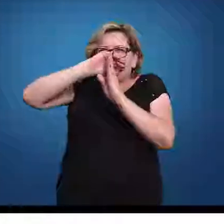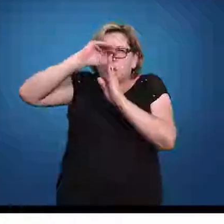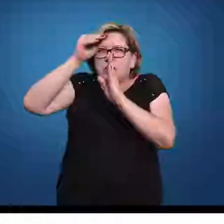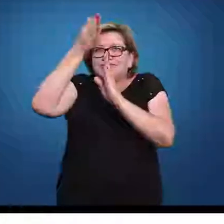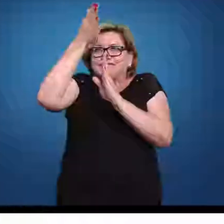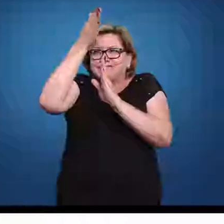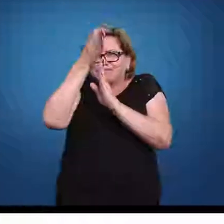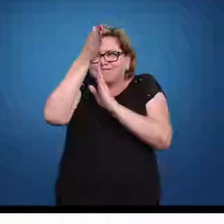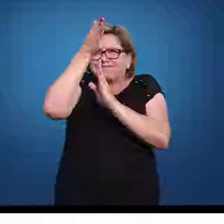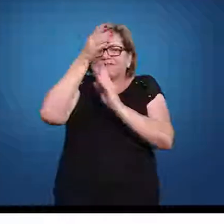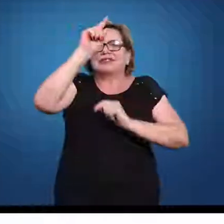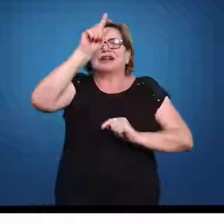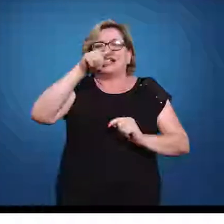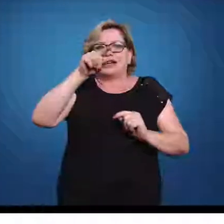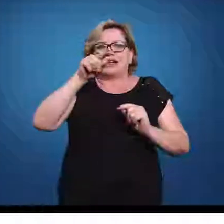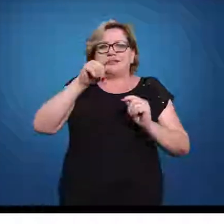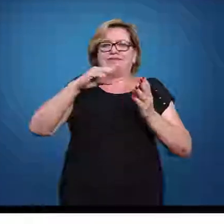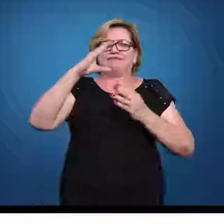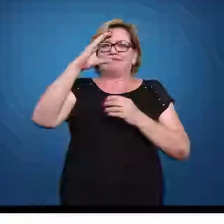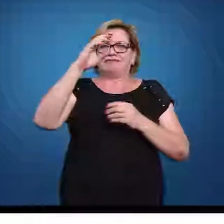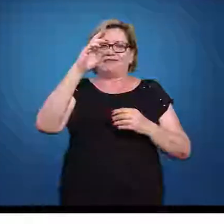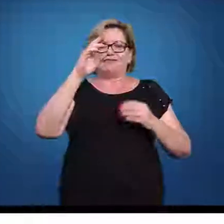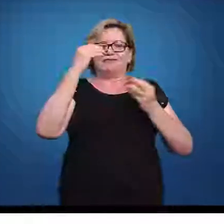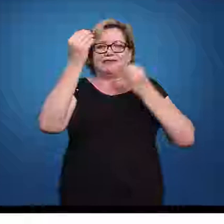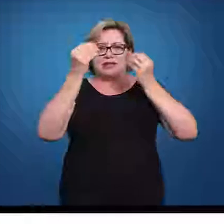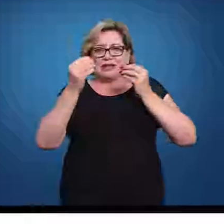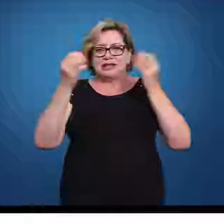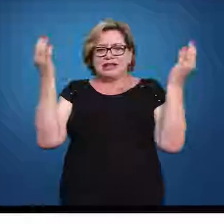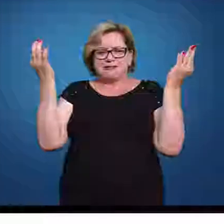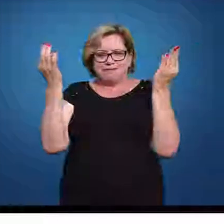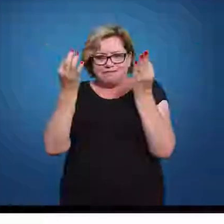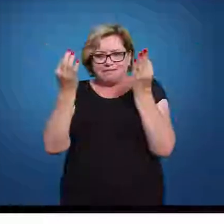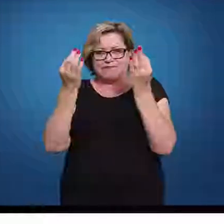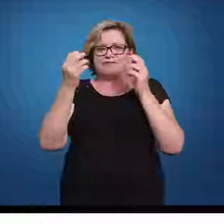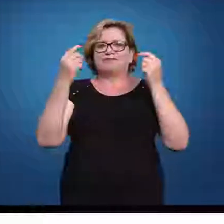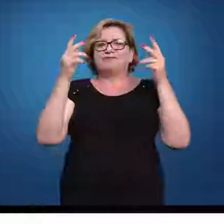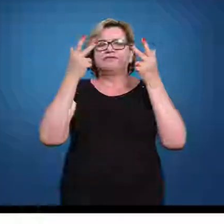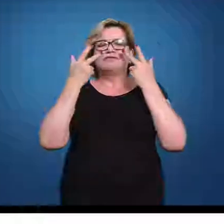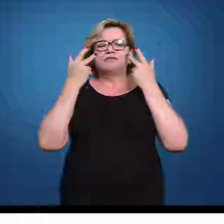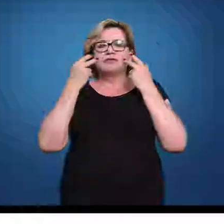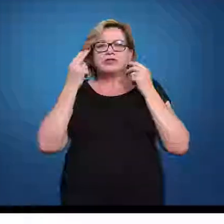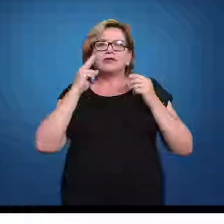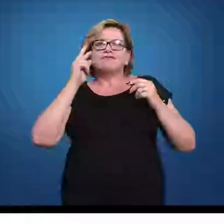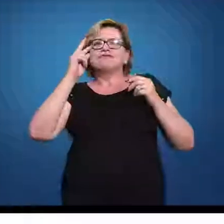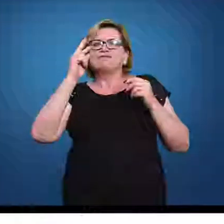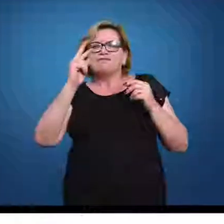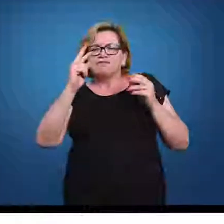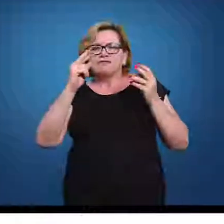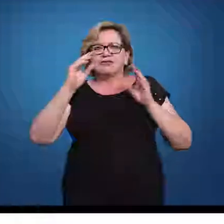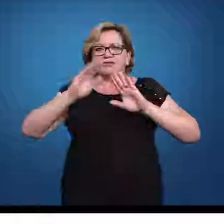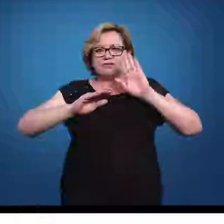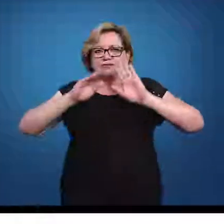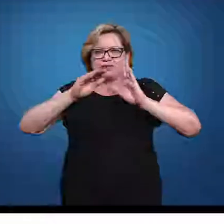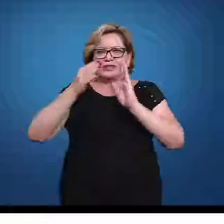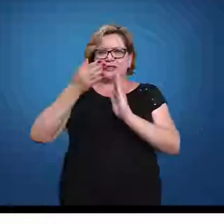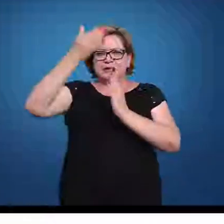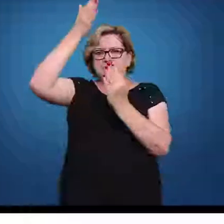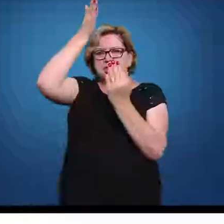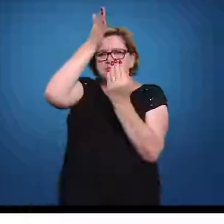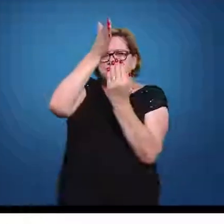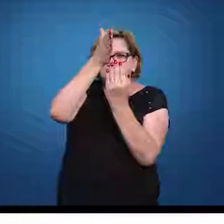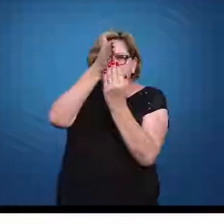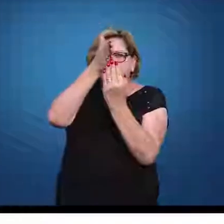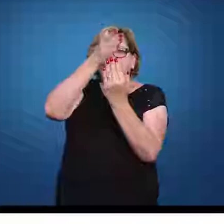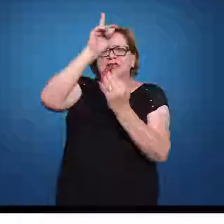Então a média, quando ela é perfeitamente simétrica, aqui normal, você vai ver que a média, além dela ficar no centro,